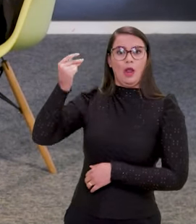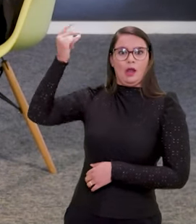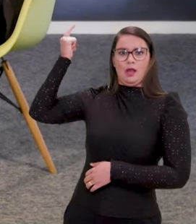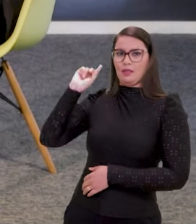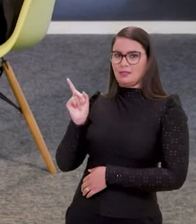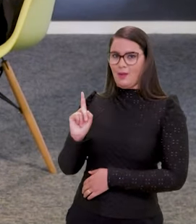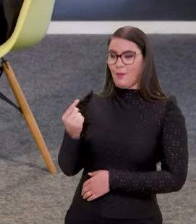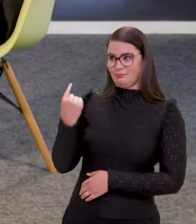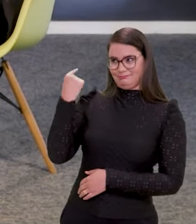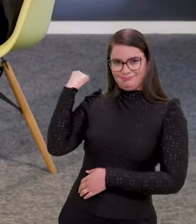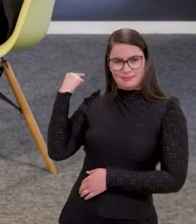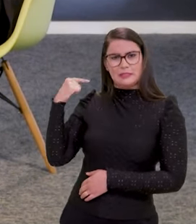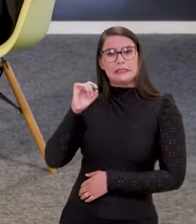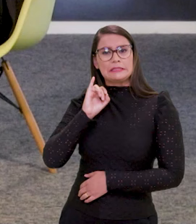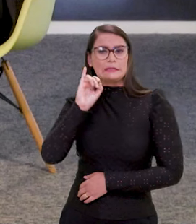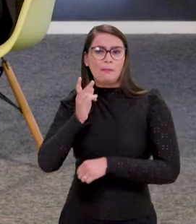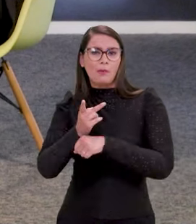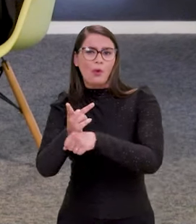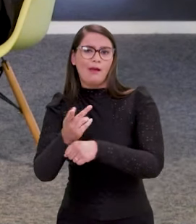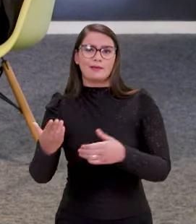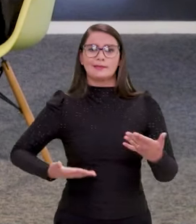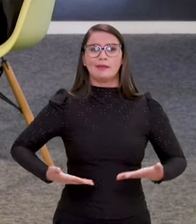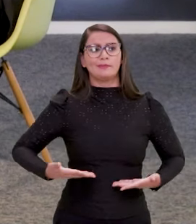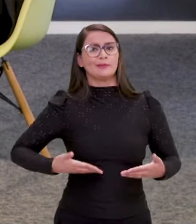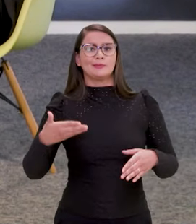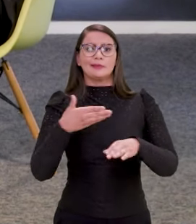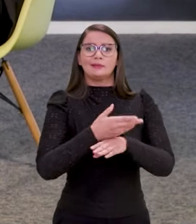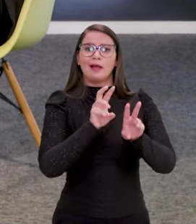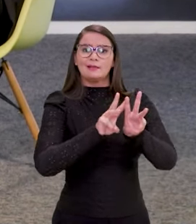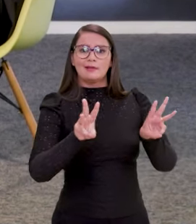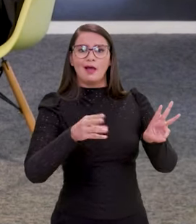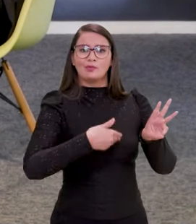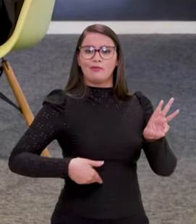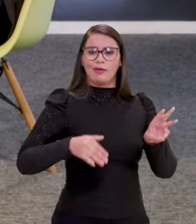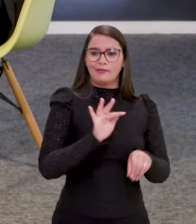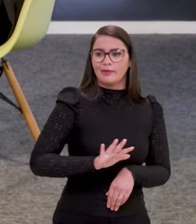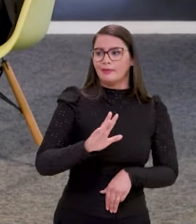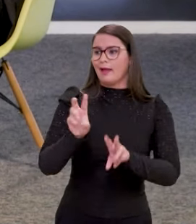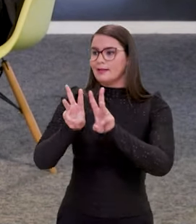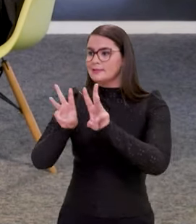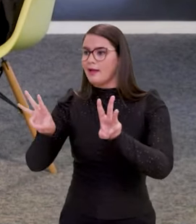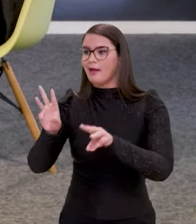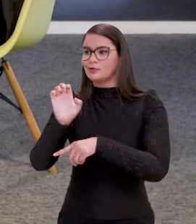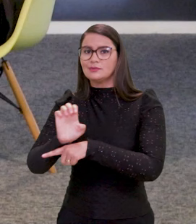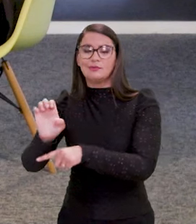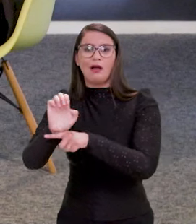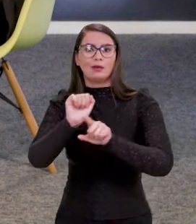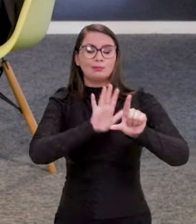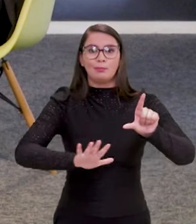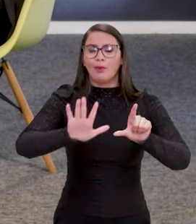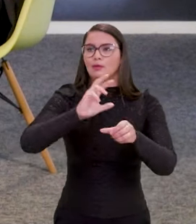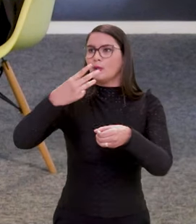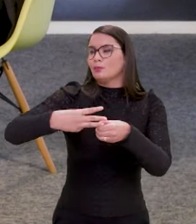não tão antigamente, que se você fosse procurar algum serviço, você tinha que acessar, às vezes, um site do governo federal, um site do Estado, às vezes, um